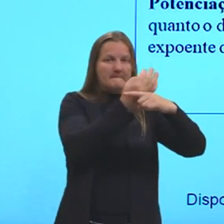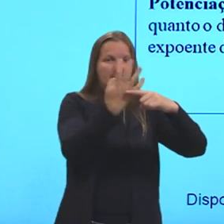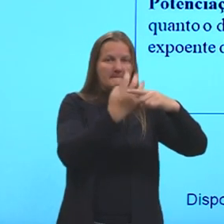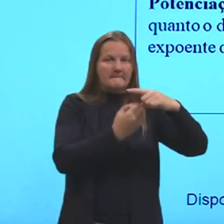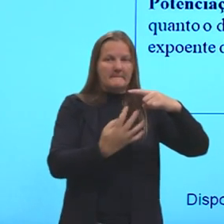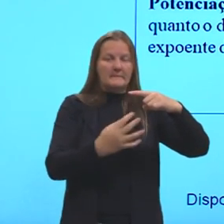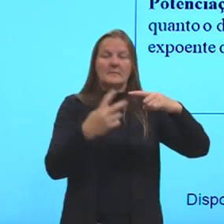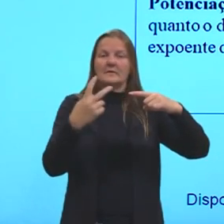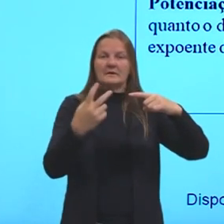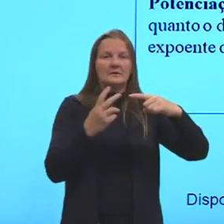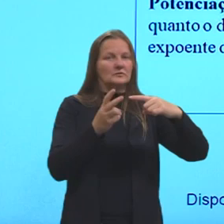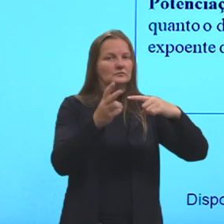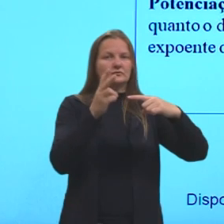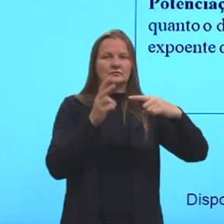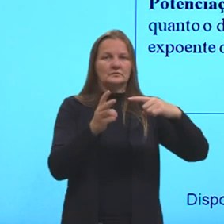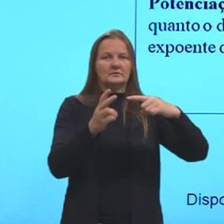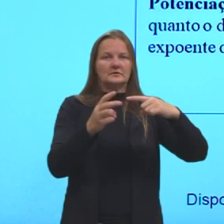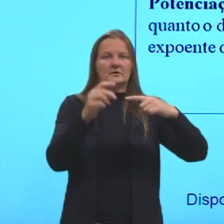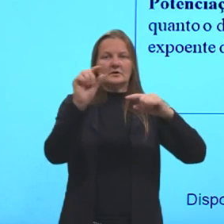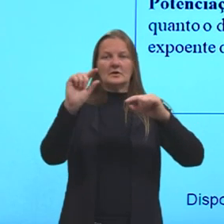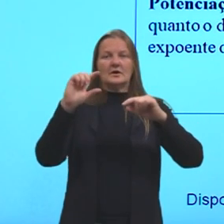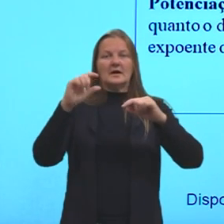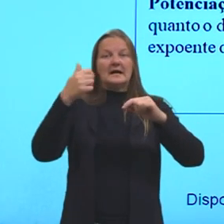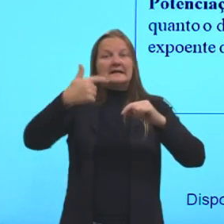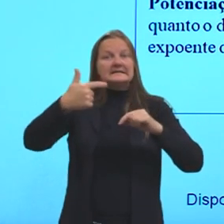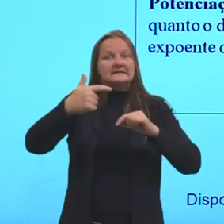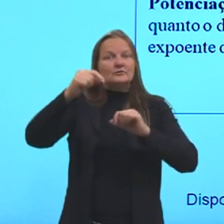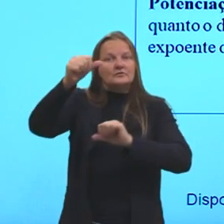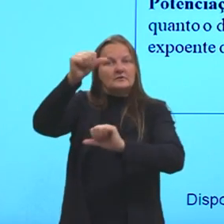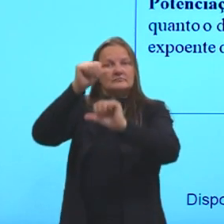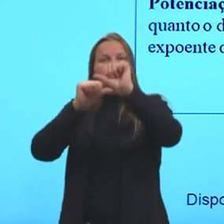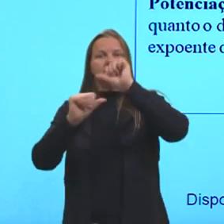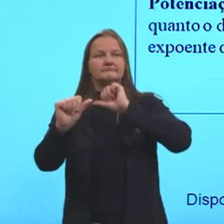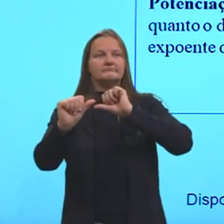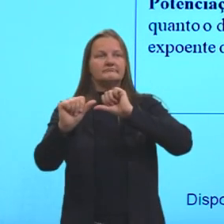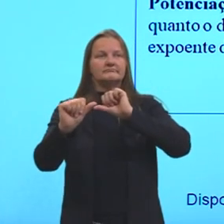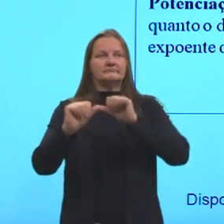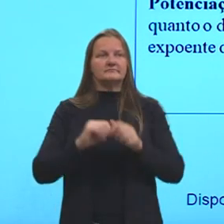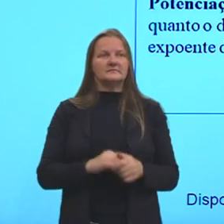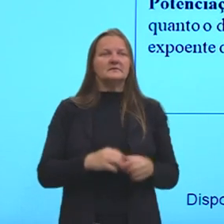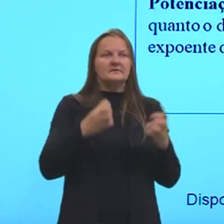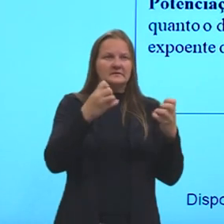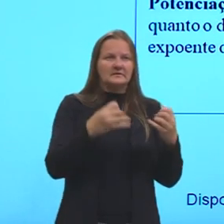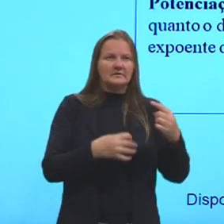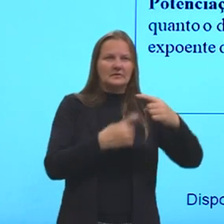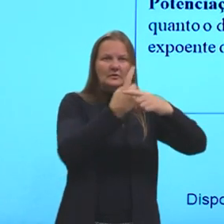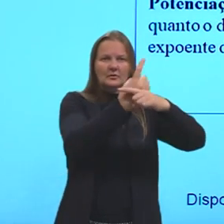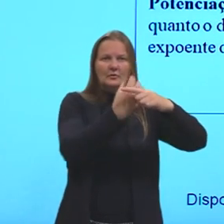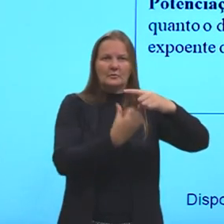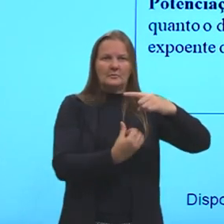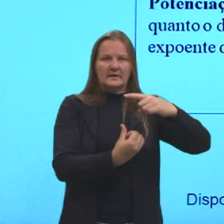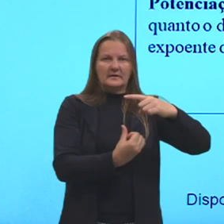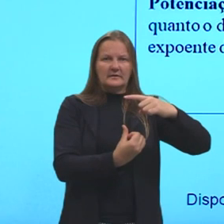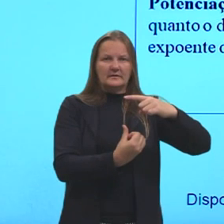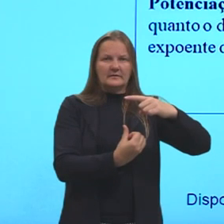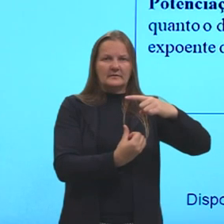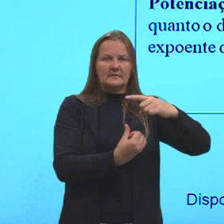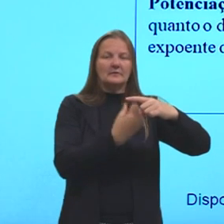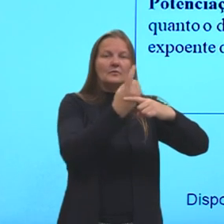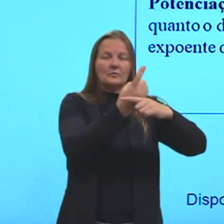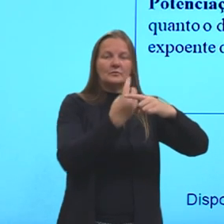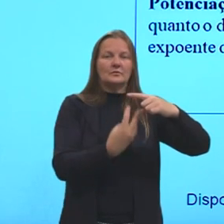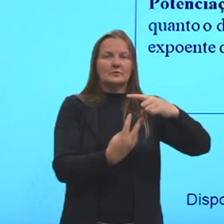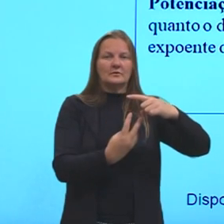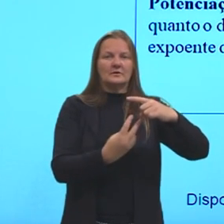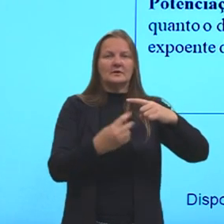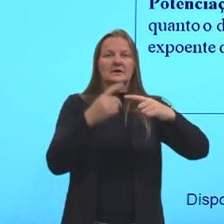multiplicamos pelo inverso da segunda fração. Aqui nós tínhamos um meio dividido